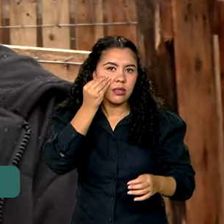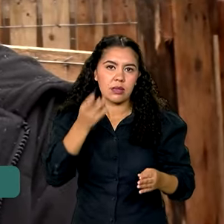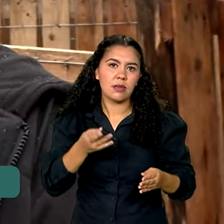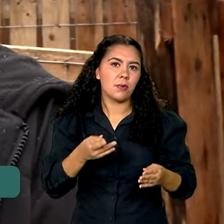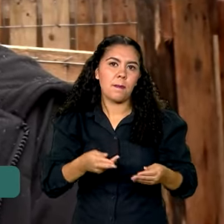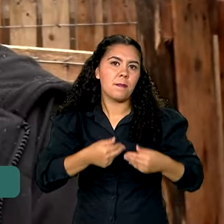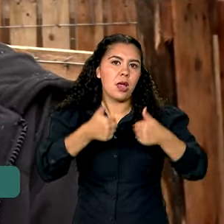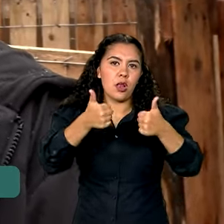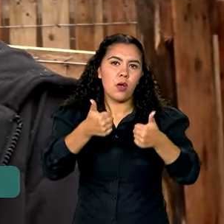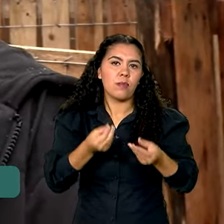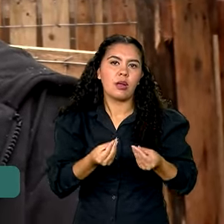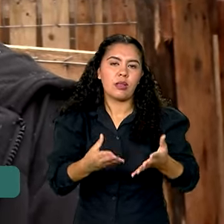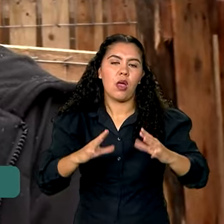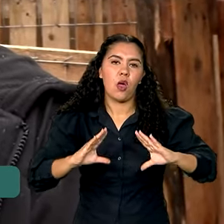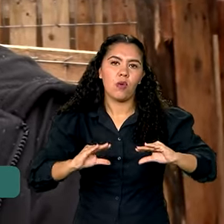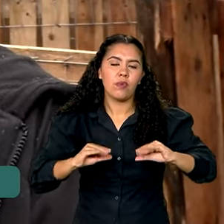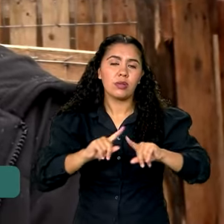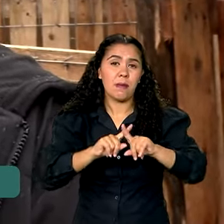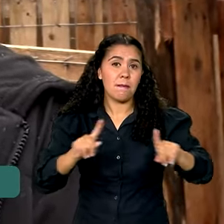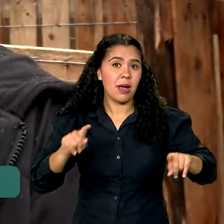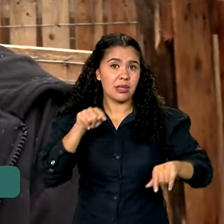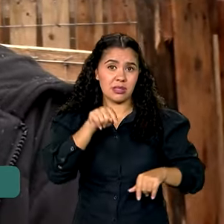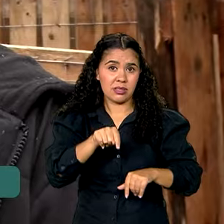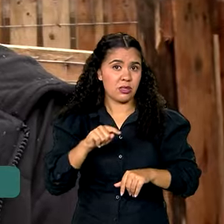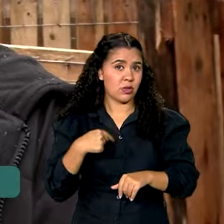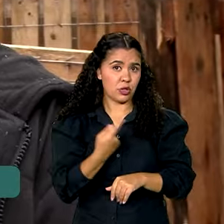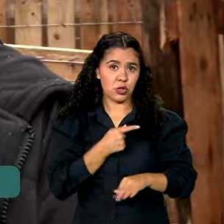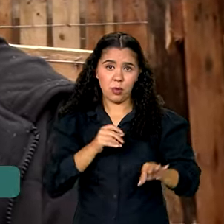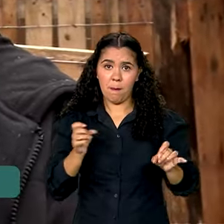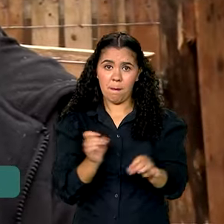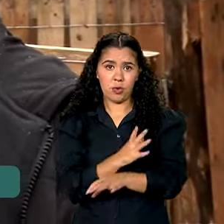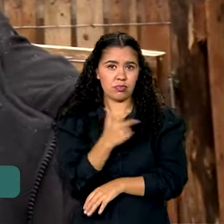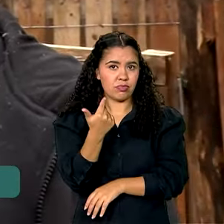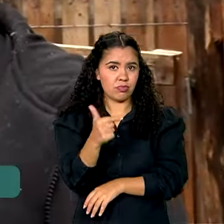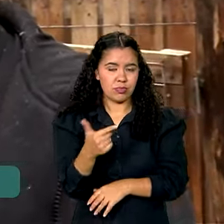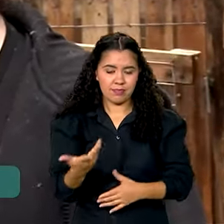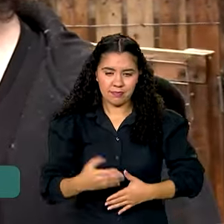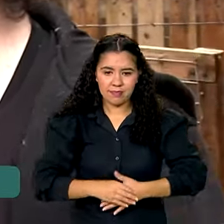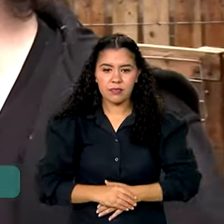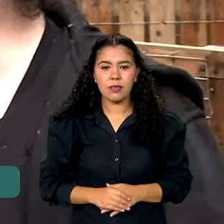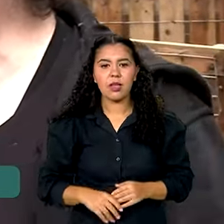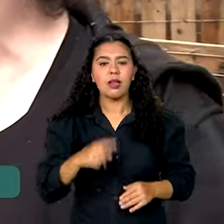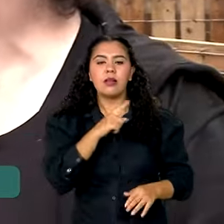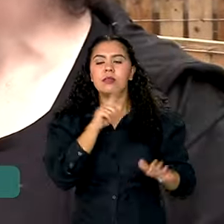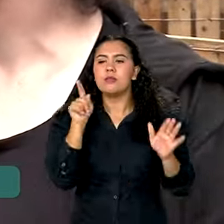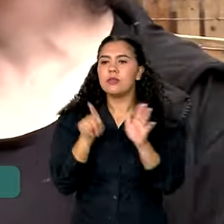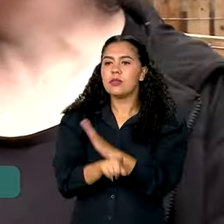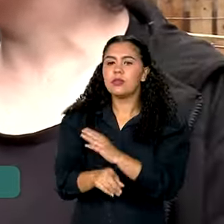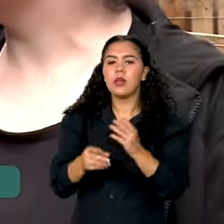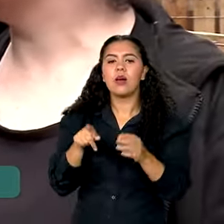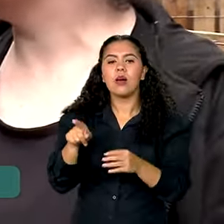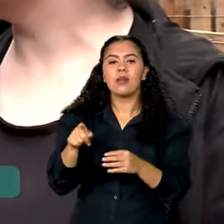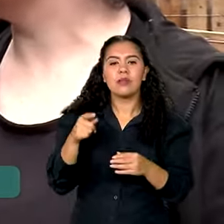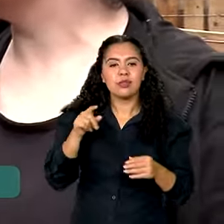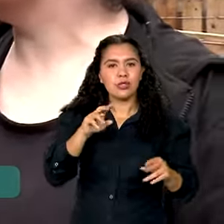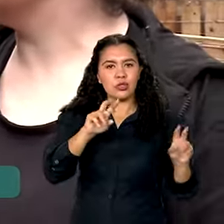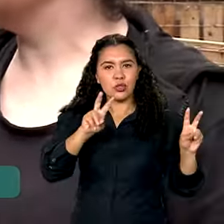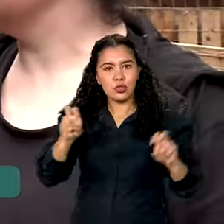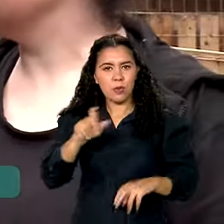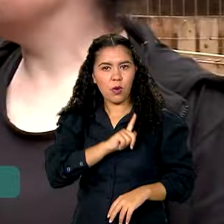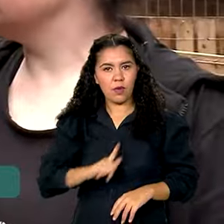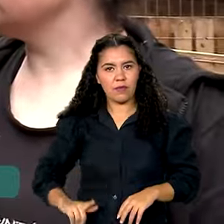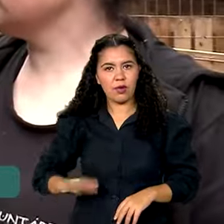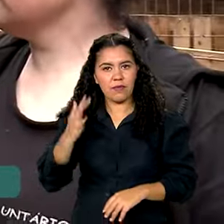deles. Mas é uma tragédia que ninguém estava preparado para isso. E como é que você viu essa iniciativa do governo federal de encaminhar